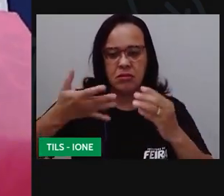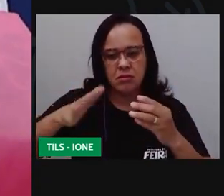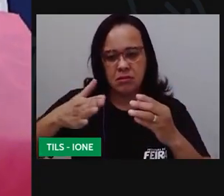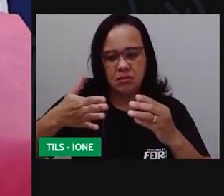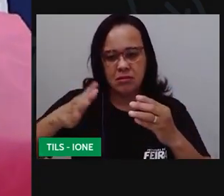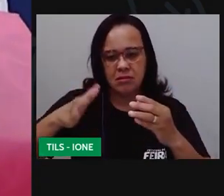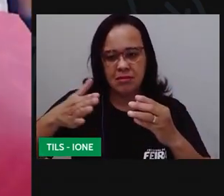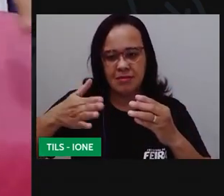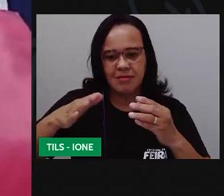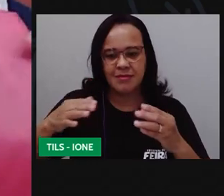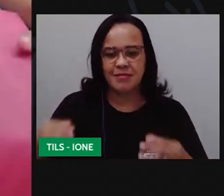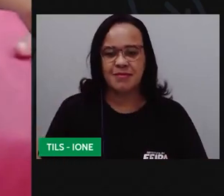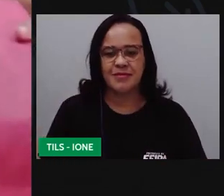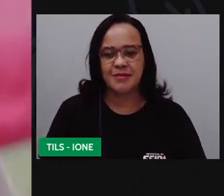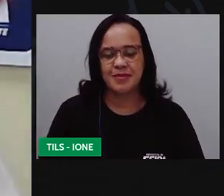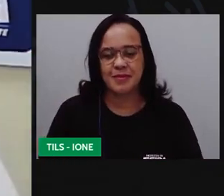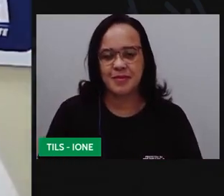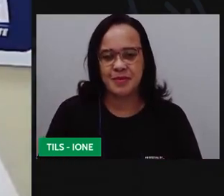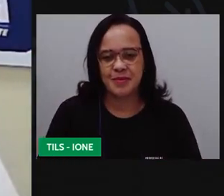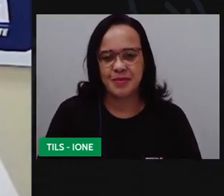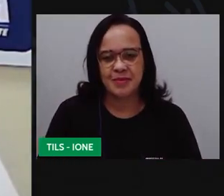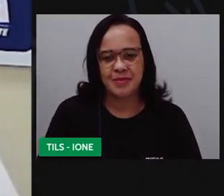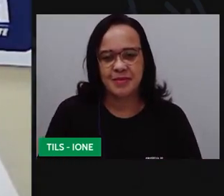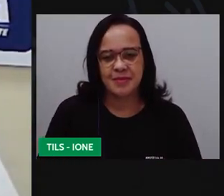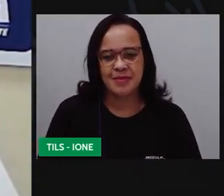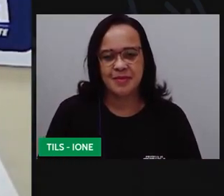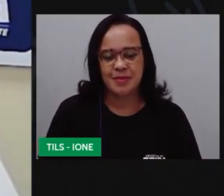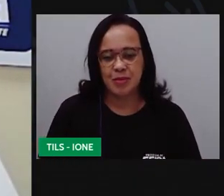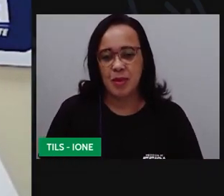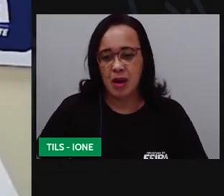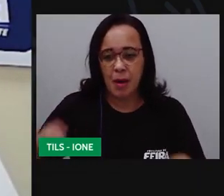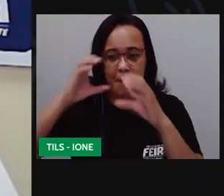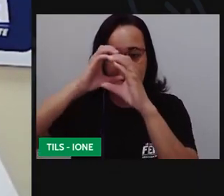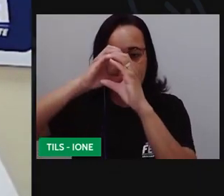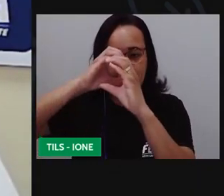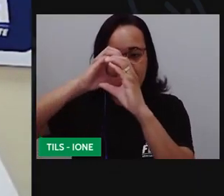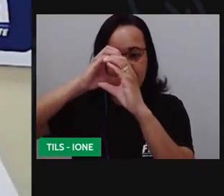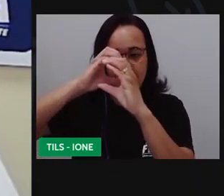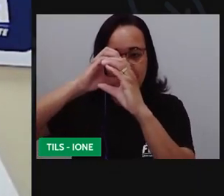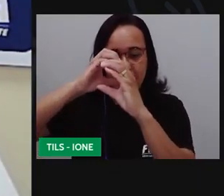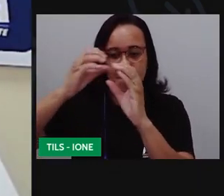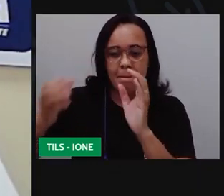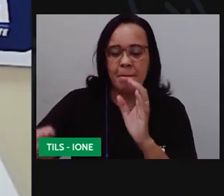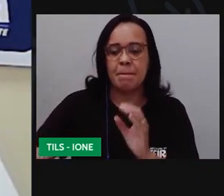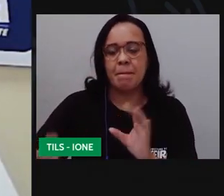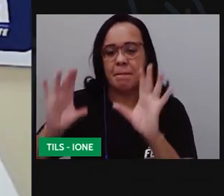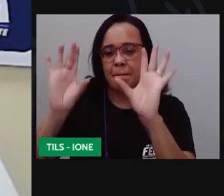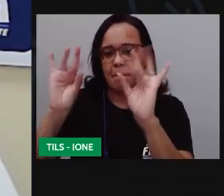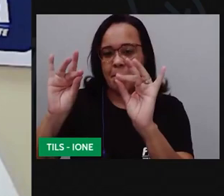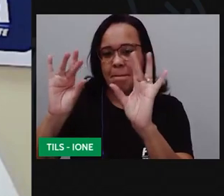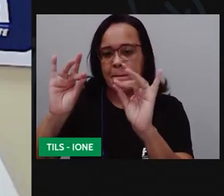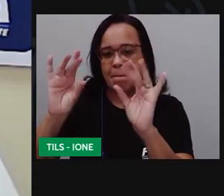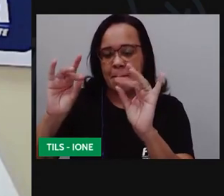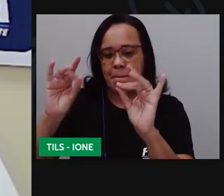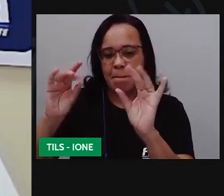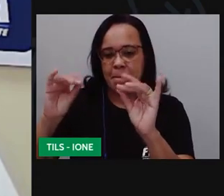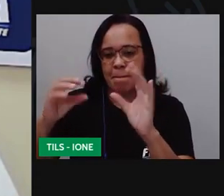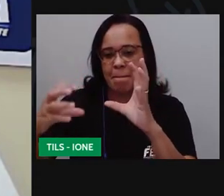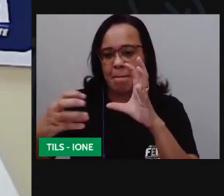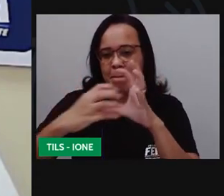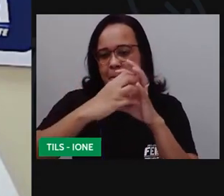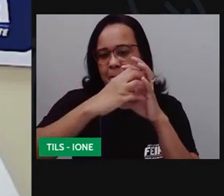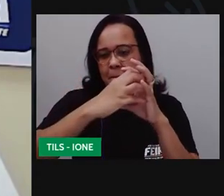isso deixa eu pegar a partezinha maior aqui e a gente vai colocar ela aqui ó ela aqui nesse pedacinho certo?